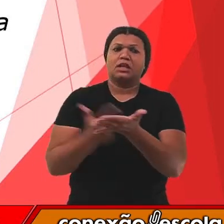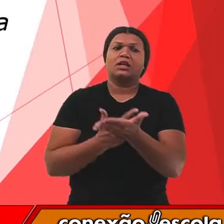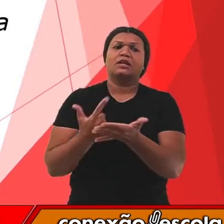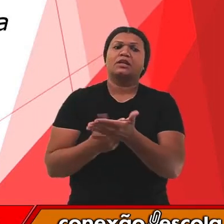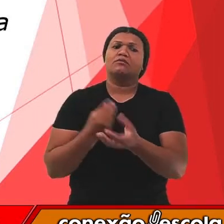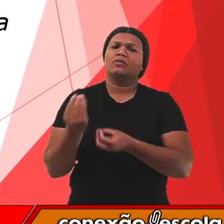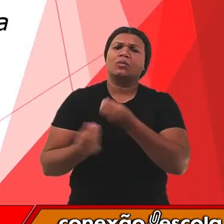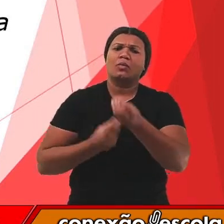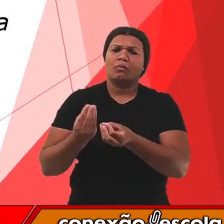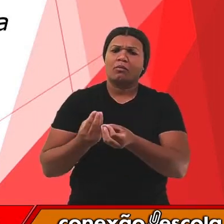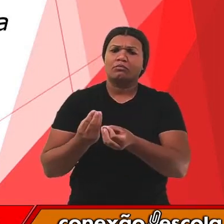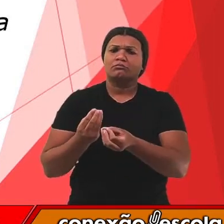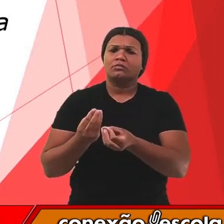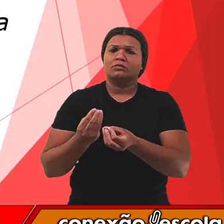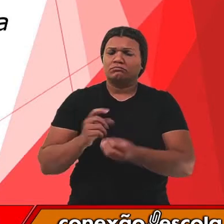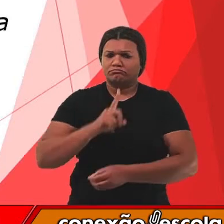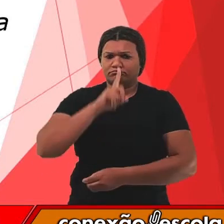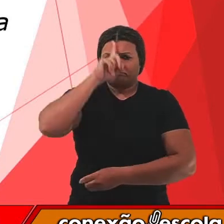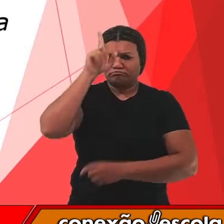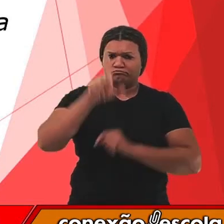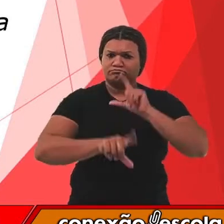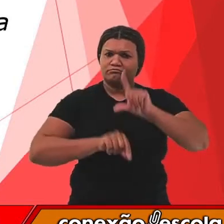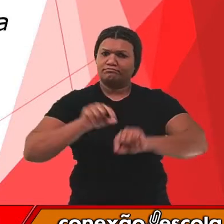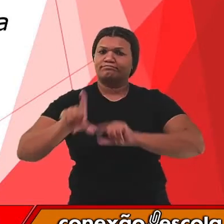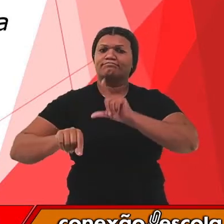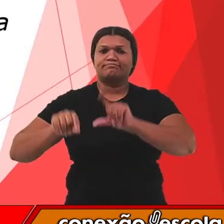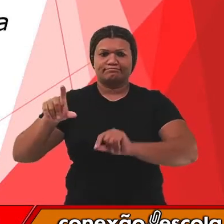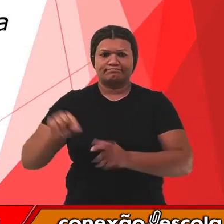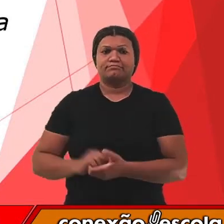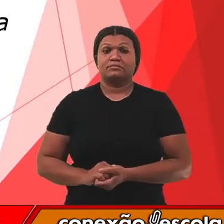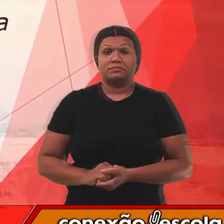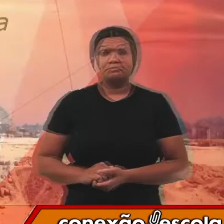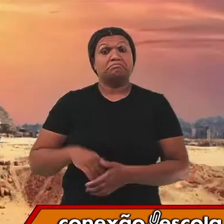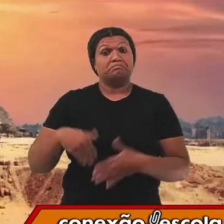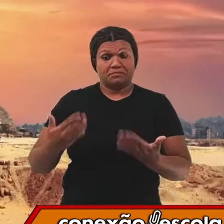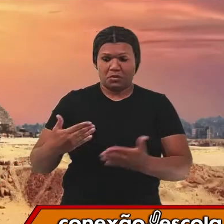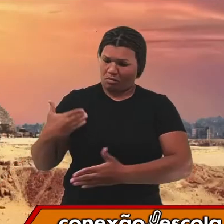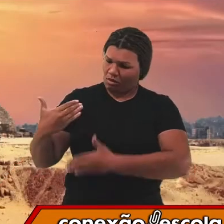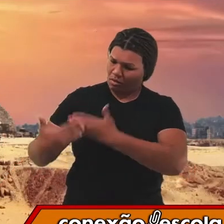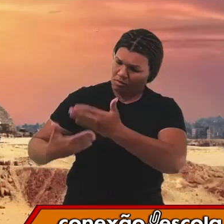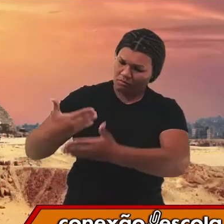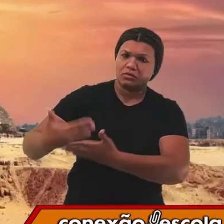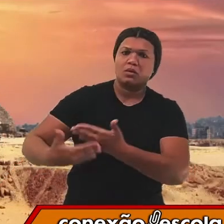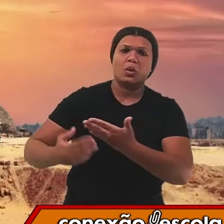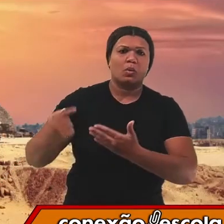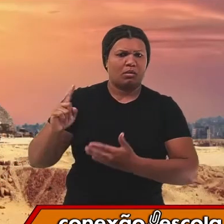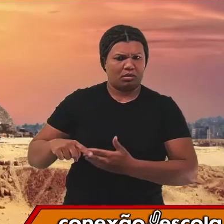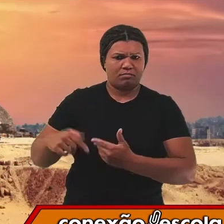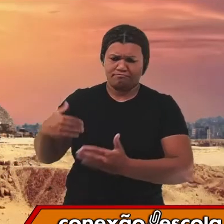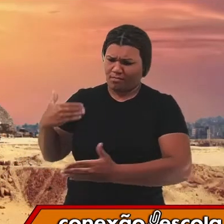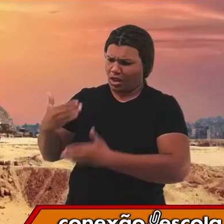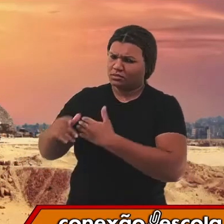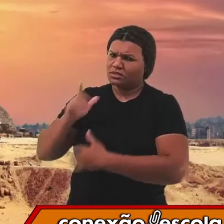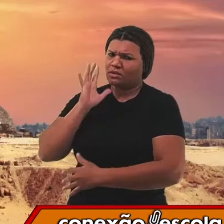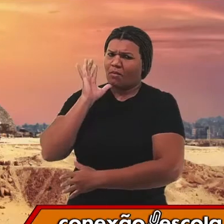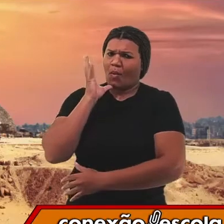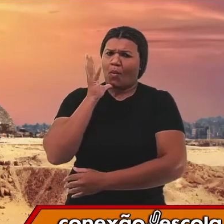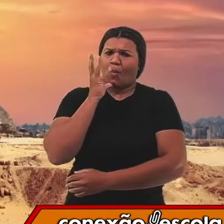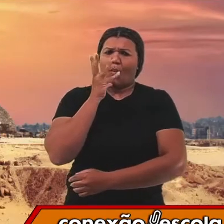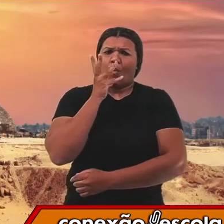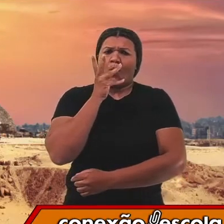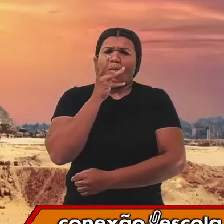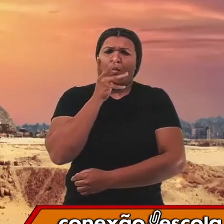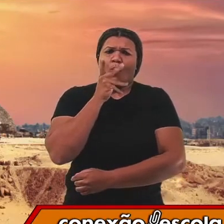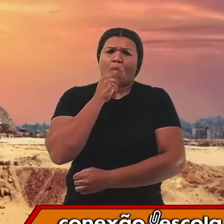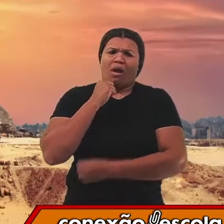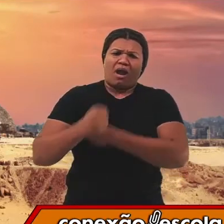da Seleção Natural. Então, a evolução é um processo longo, ocorrido há